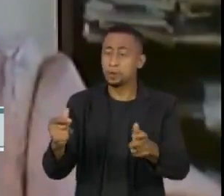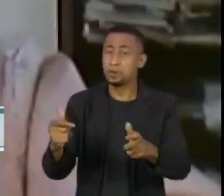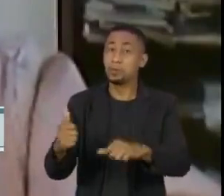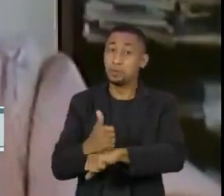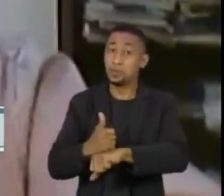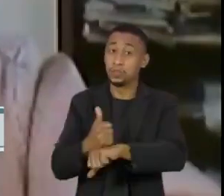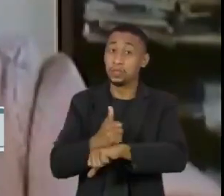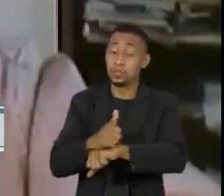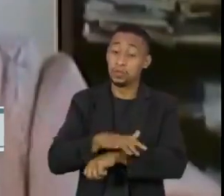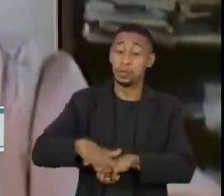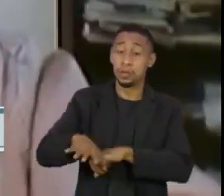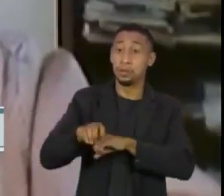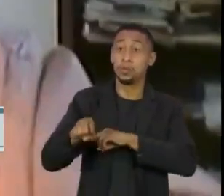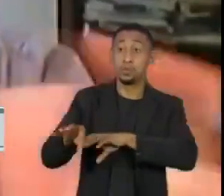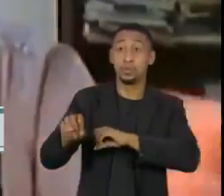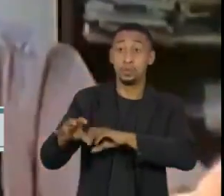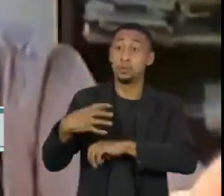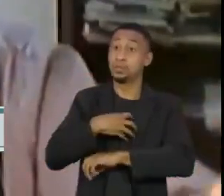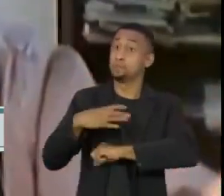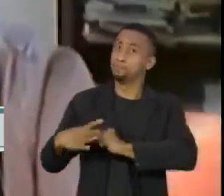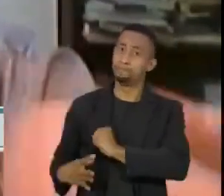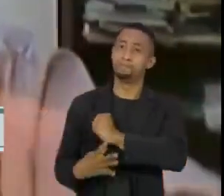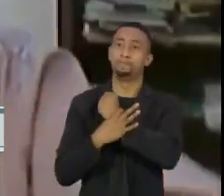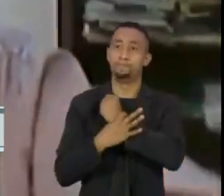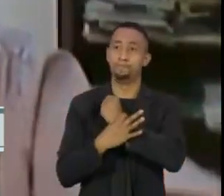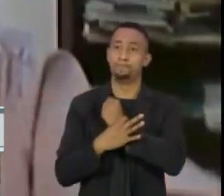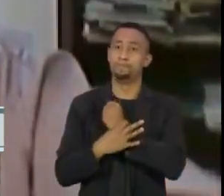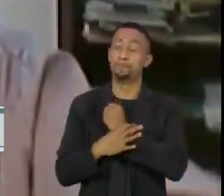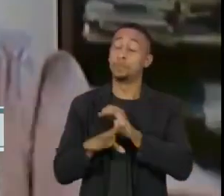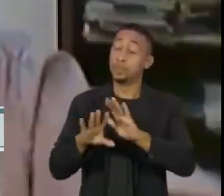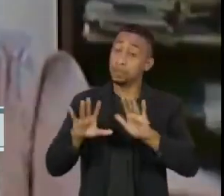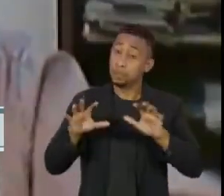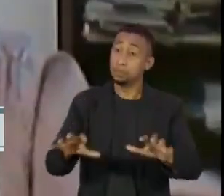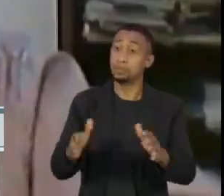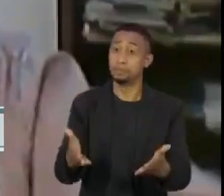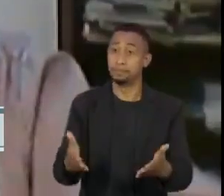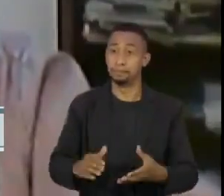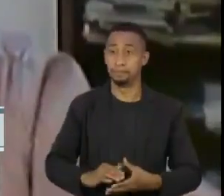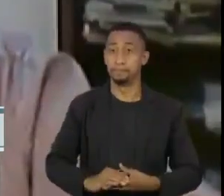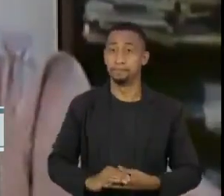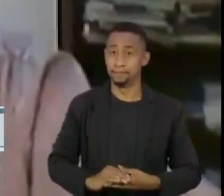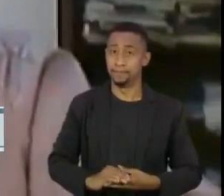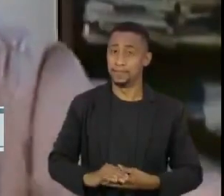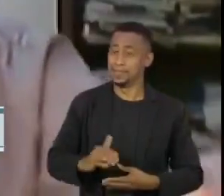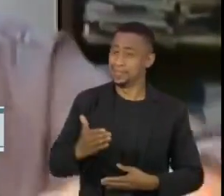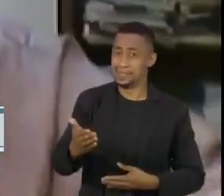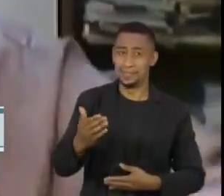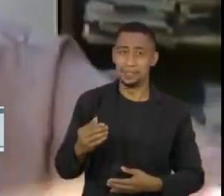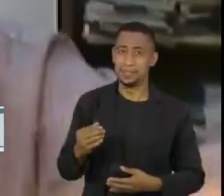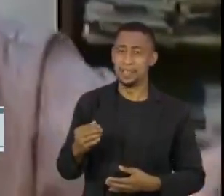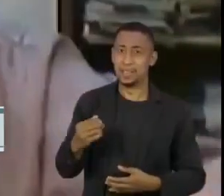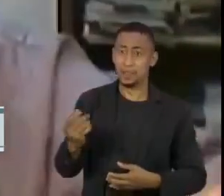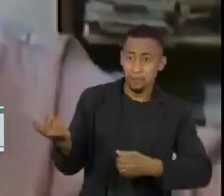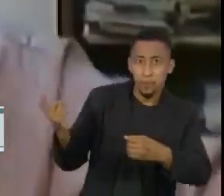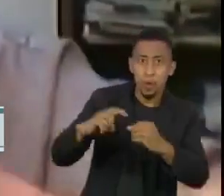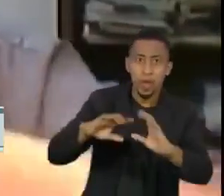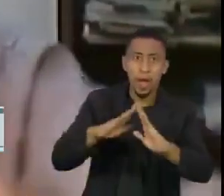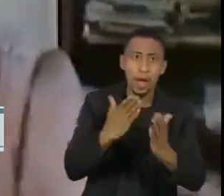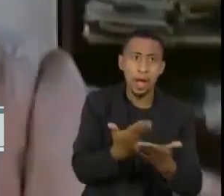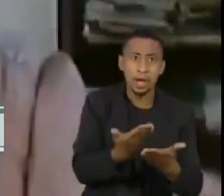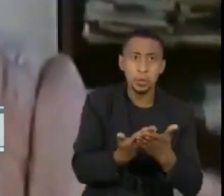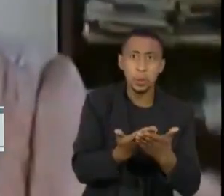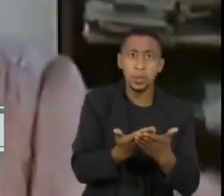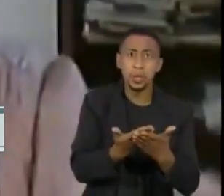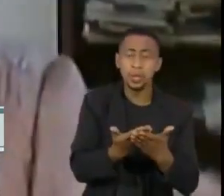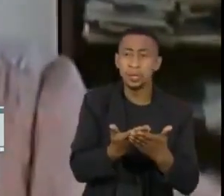segurança maior. Eu acho que essa que é a questão. Não podemos voltar aos bares e não